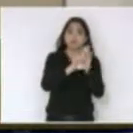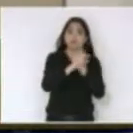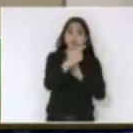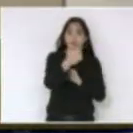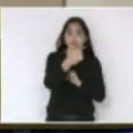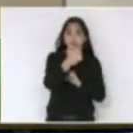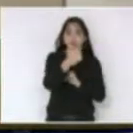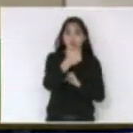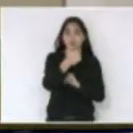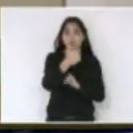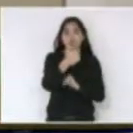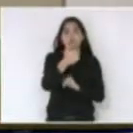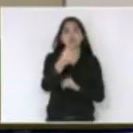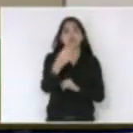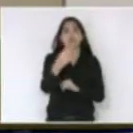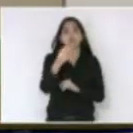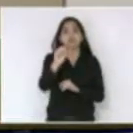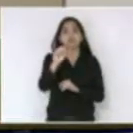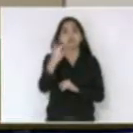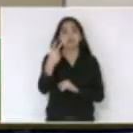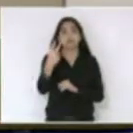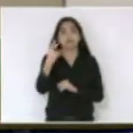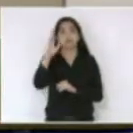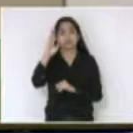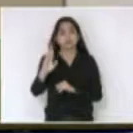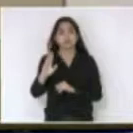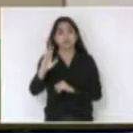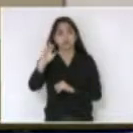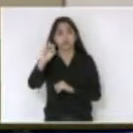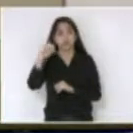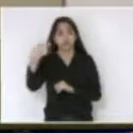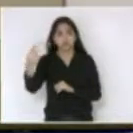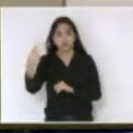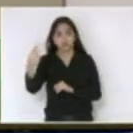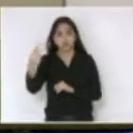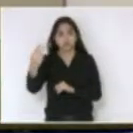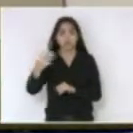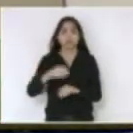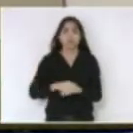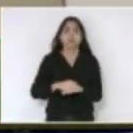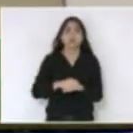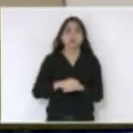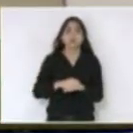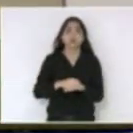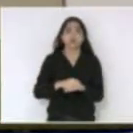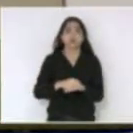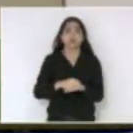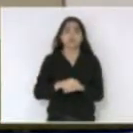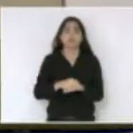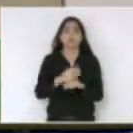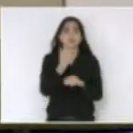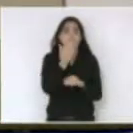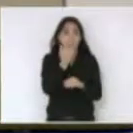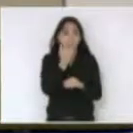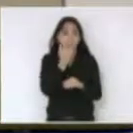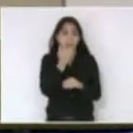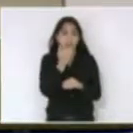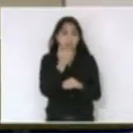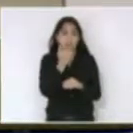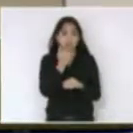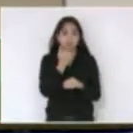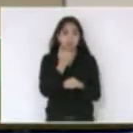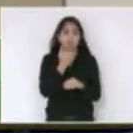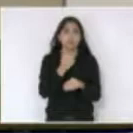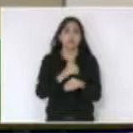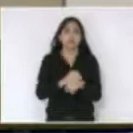.282 de 2002 que dispõe sobre o fornecimento de alimentos orgânicos na